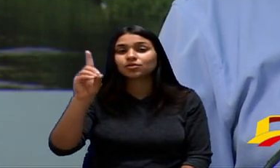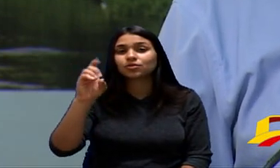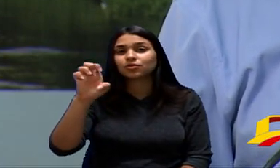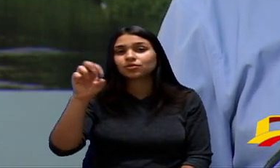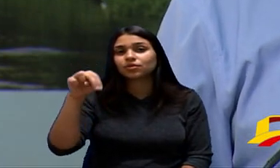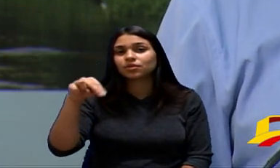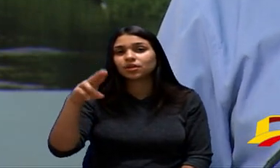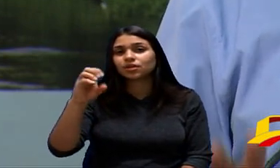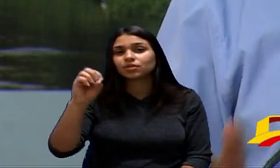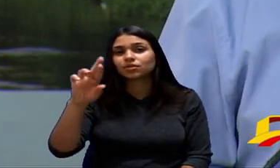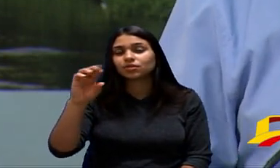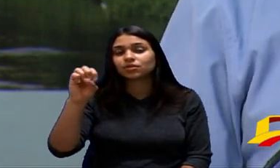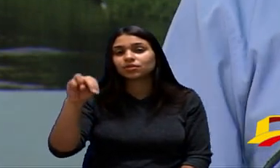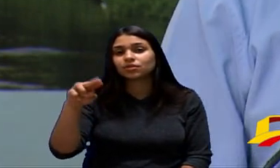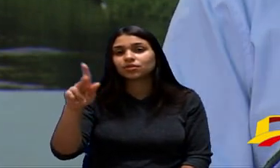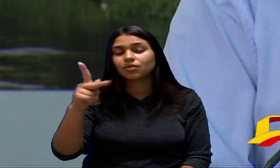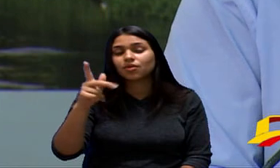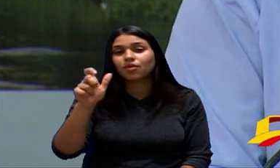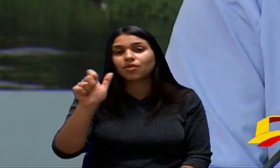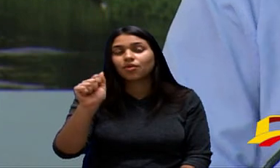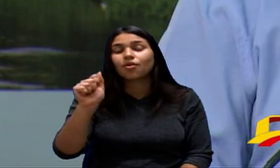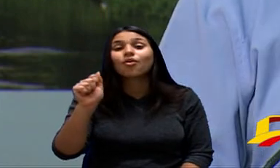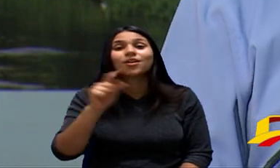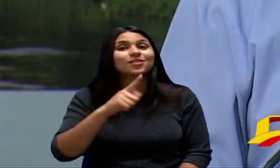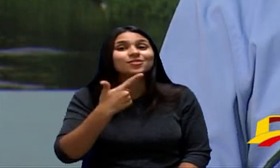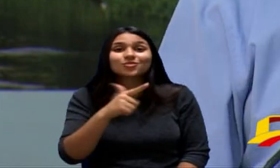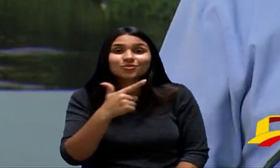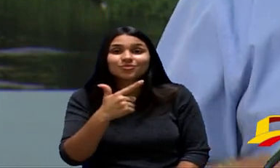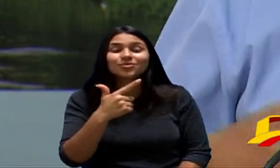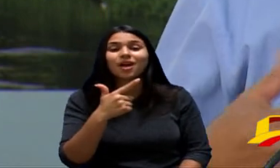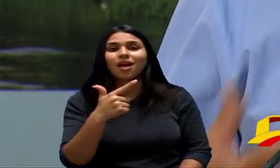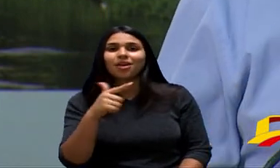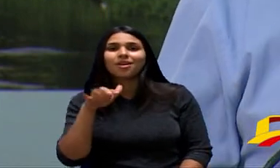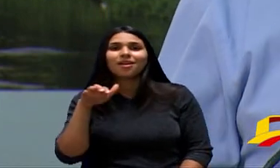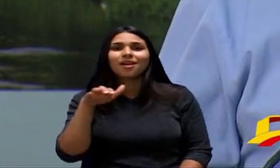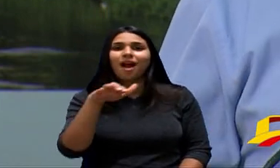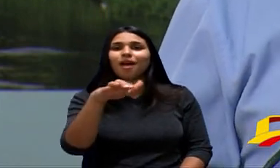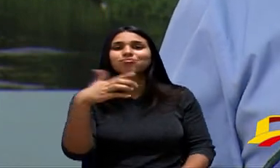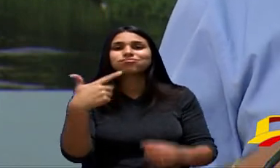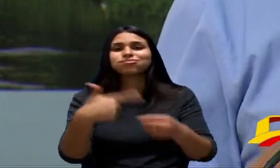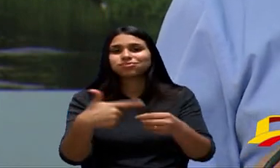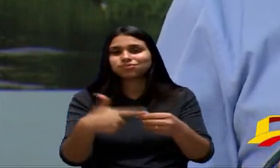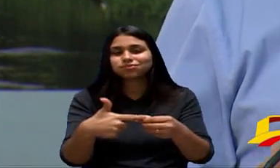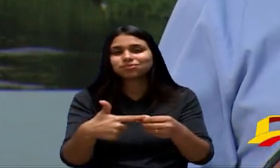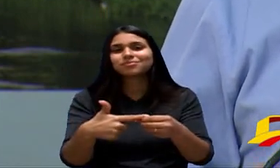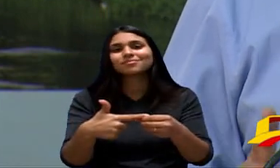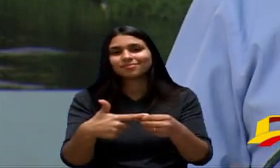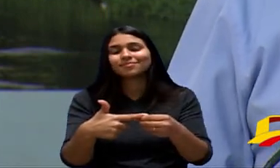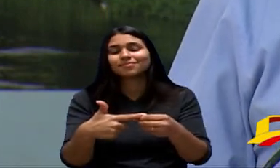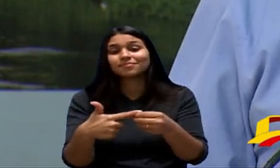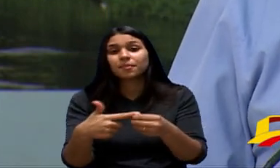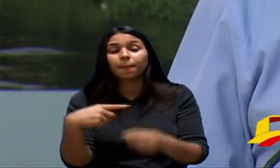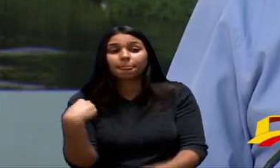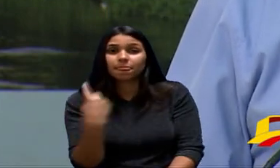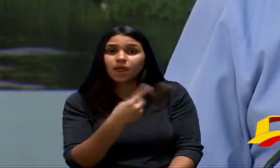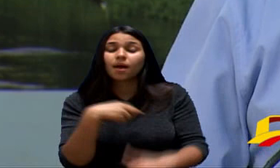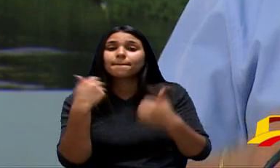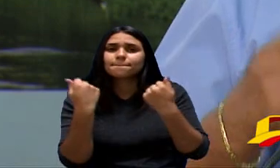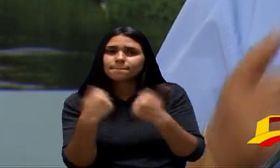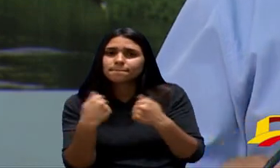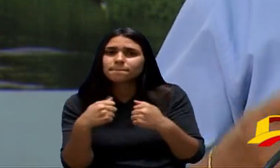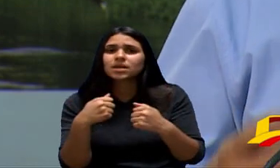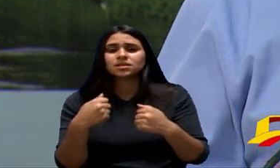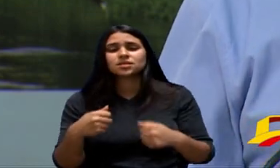Alck E A Diesel E Tem Três Anos Para Substituir Os Que Tem Lá Nós Temos Consciência Disso E Nós Vamos Preparar Os Nossos Trabalhadores Do Brasil